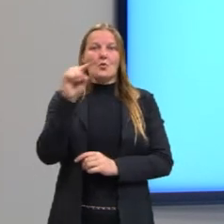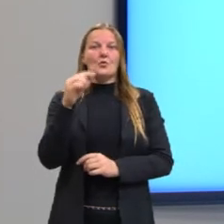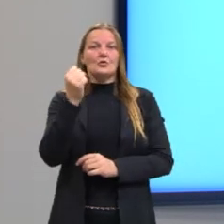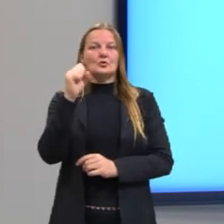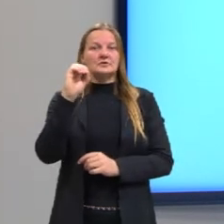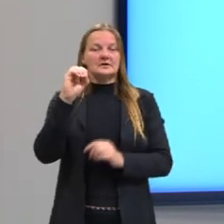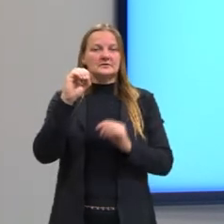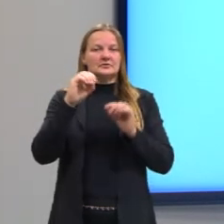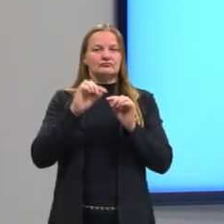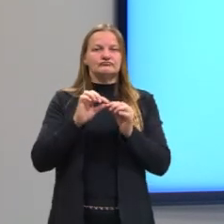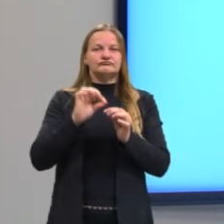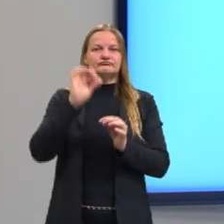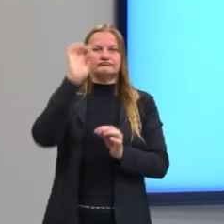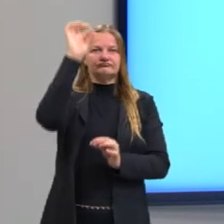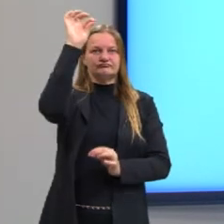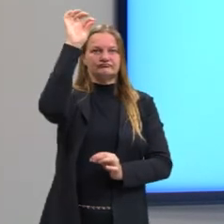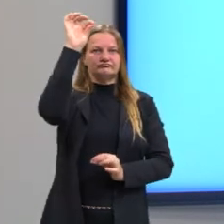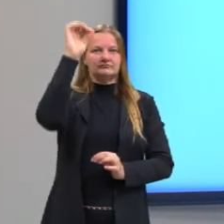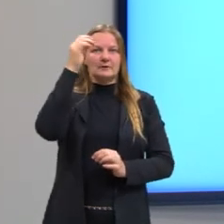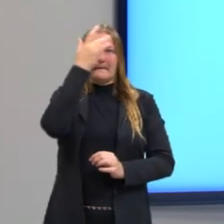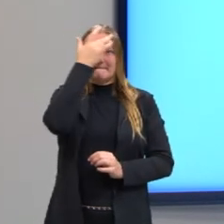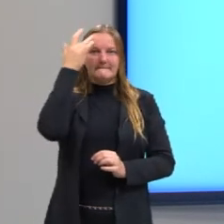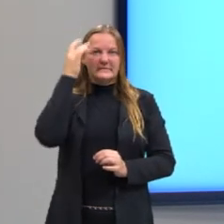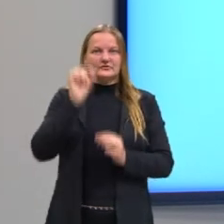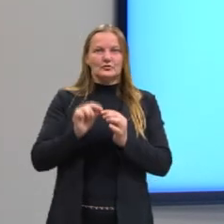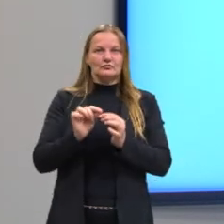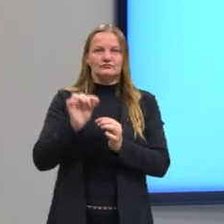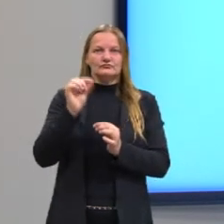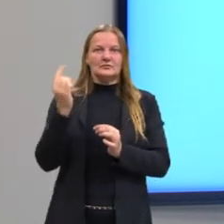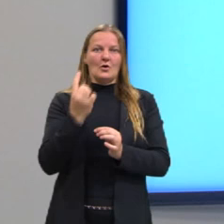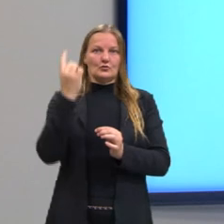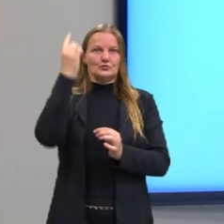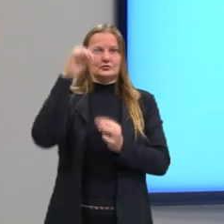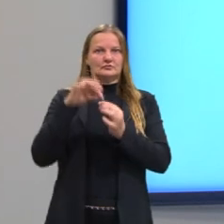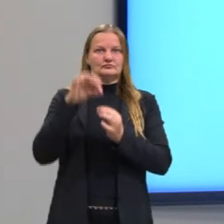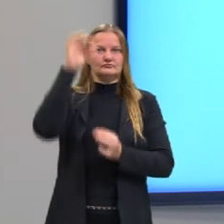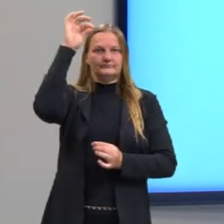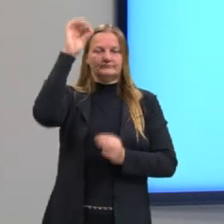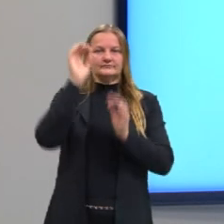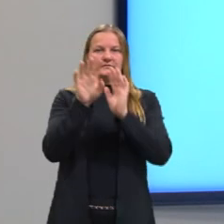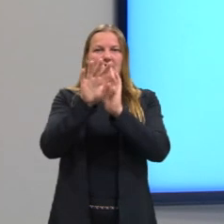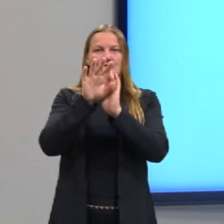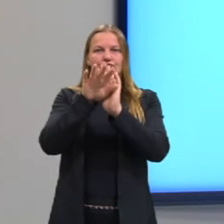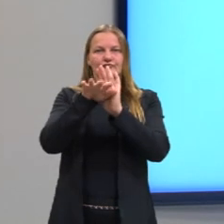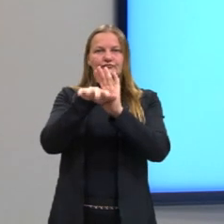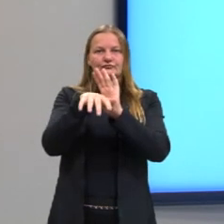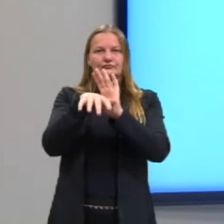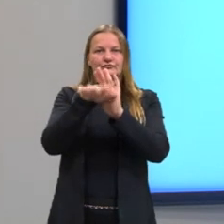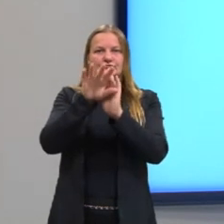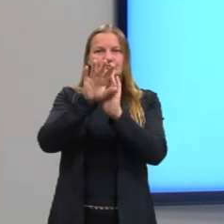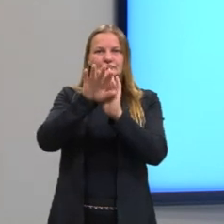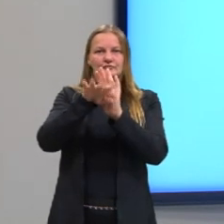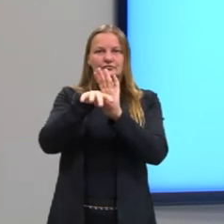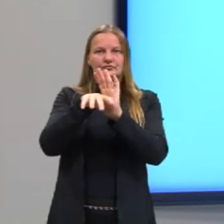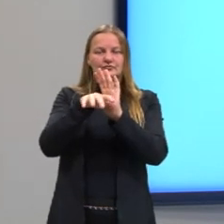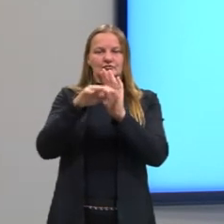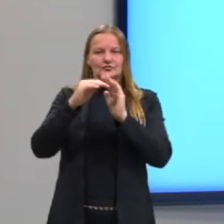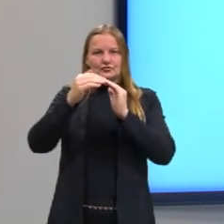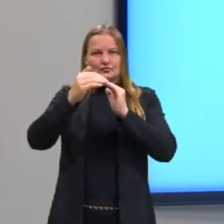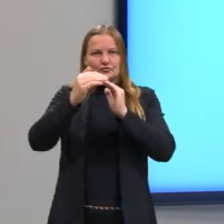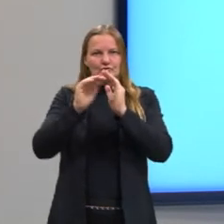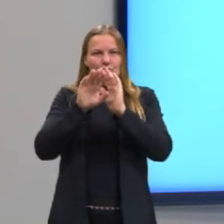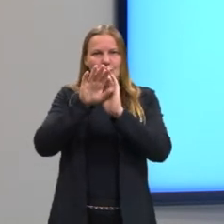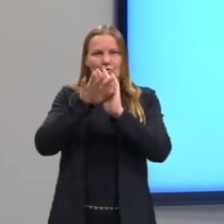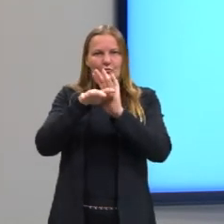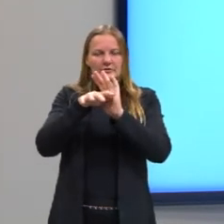e a sua sombra projetada é de 60cm. No mesmo momento, ao